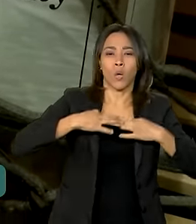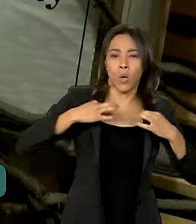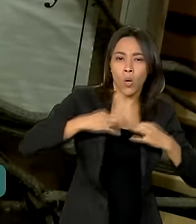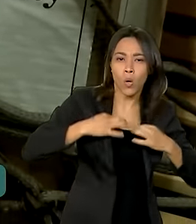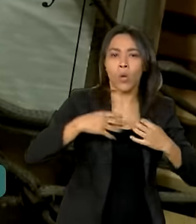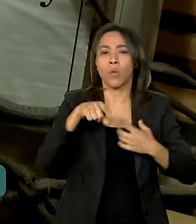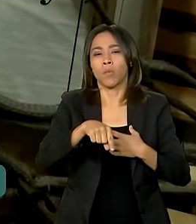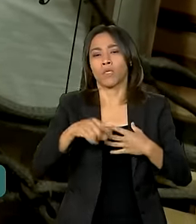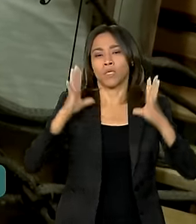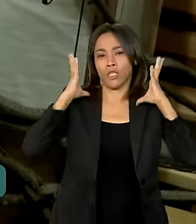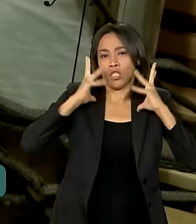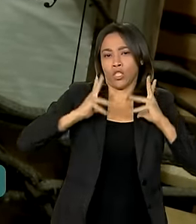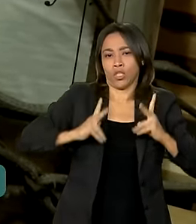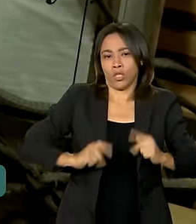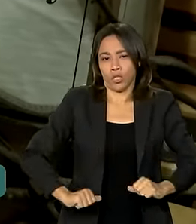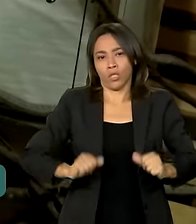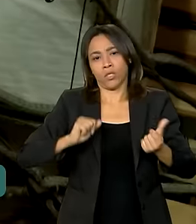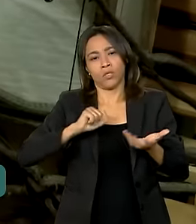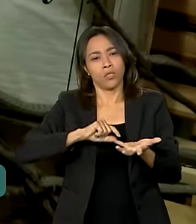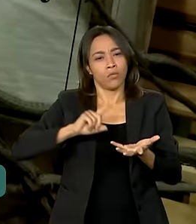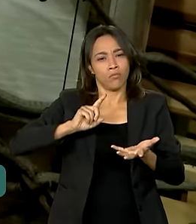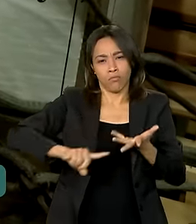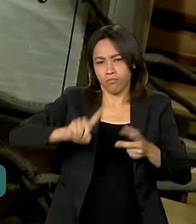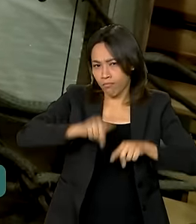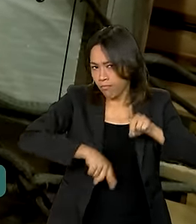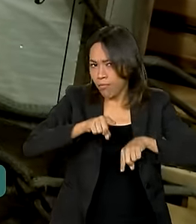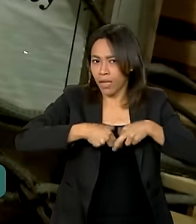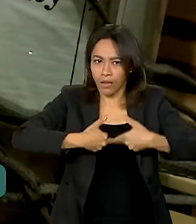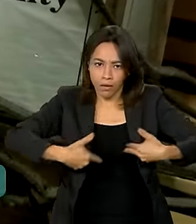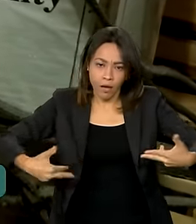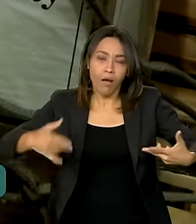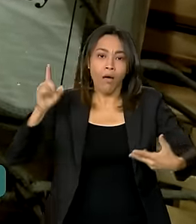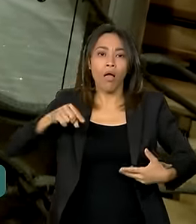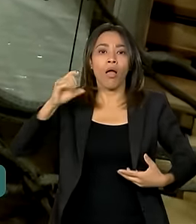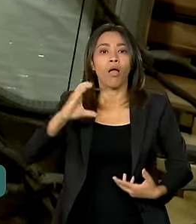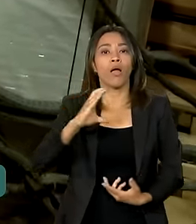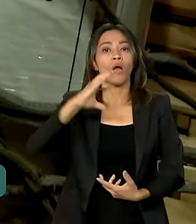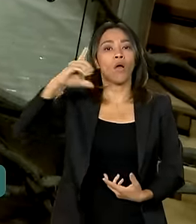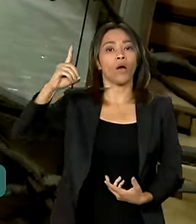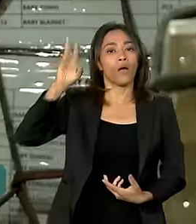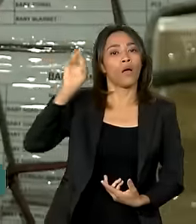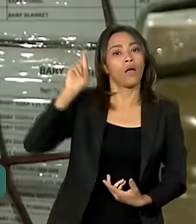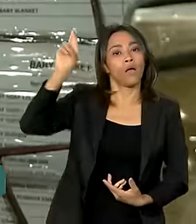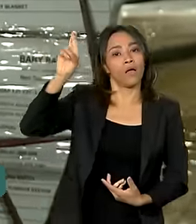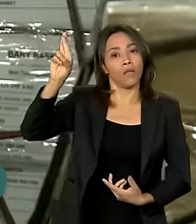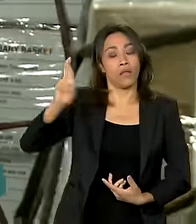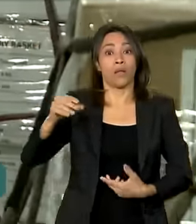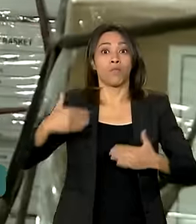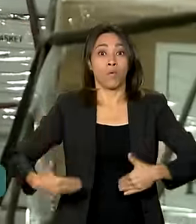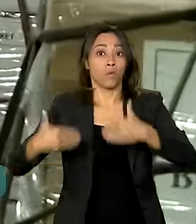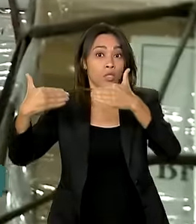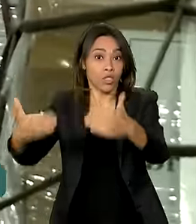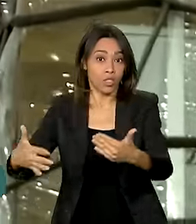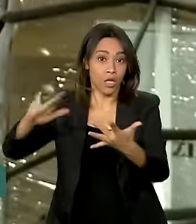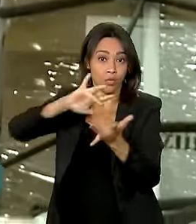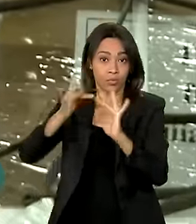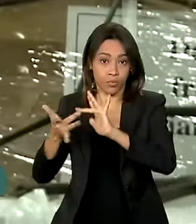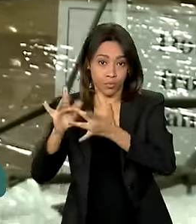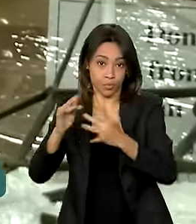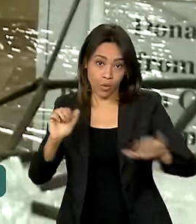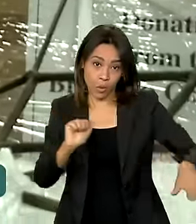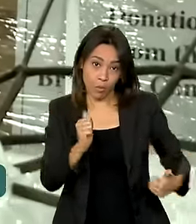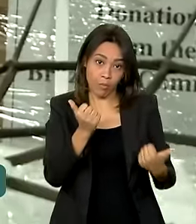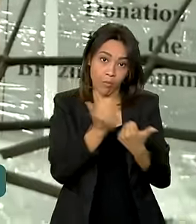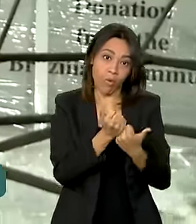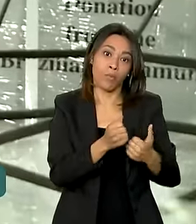artigos de higiene pessoal. A operação foi coordenada pelo Ministério das Relações Exteriores, por meio da Agência Brasileira de